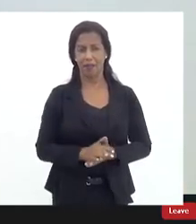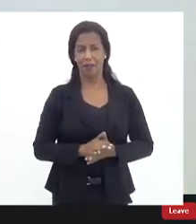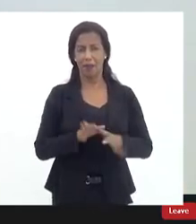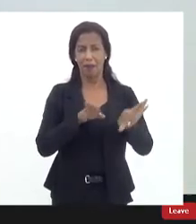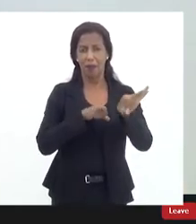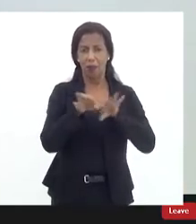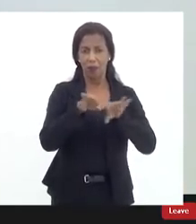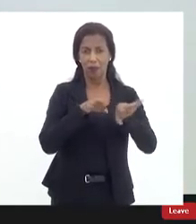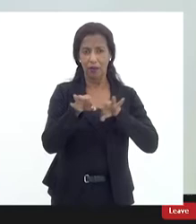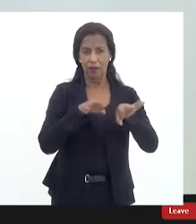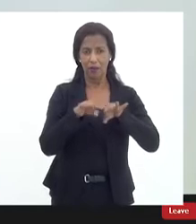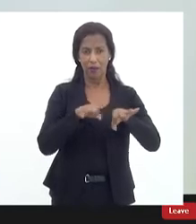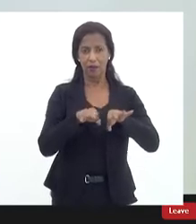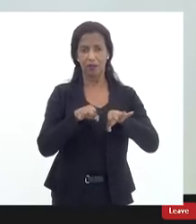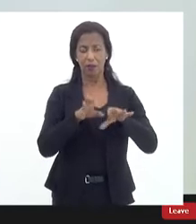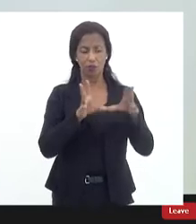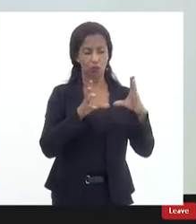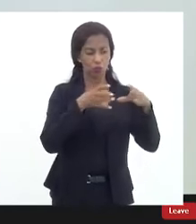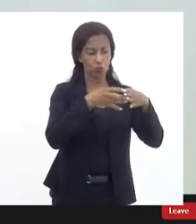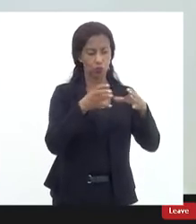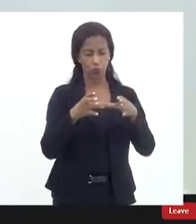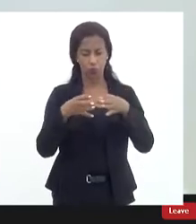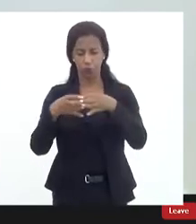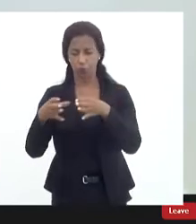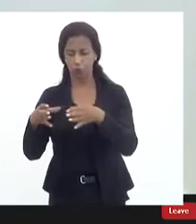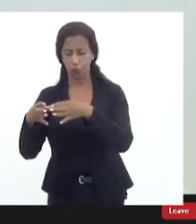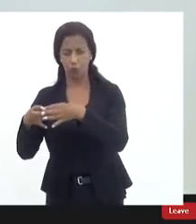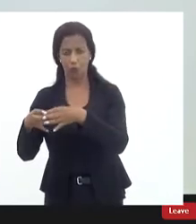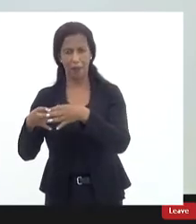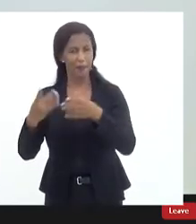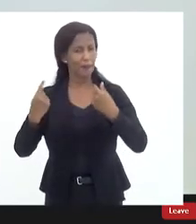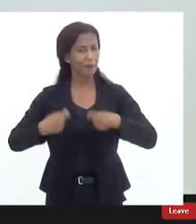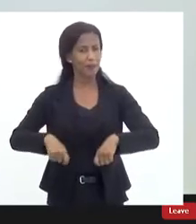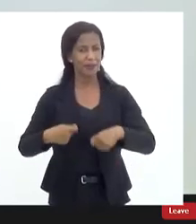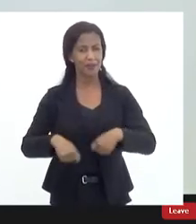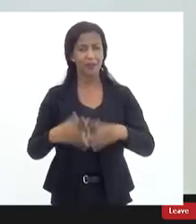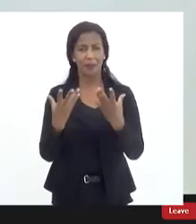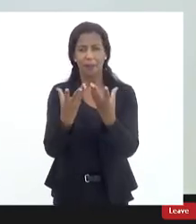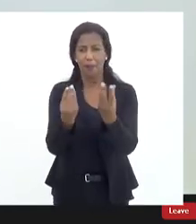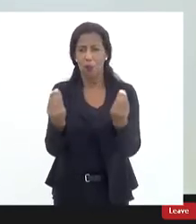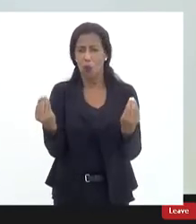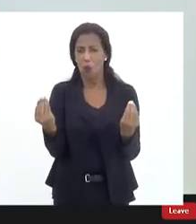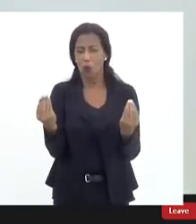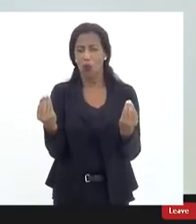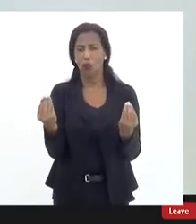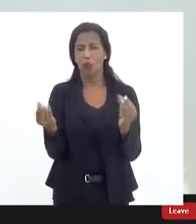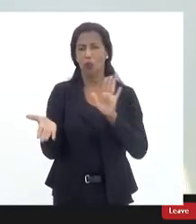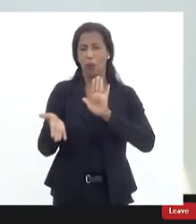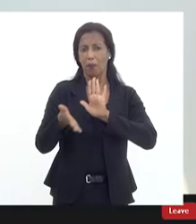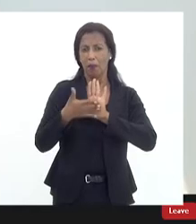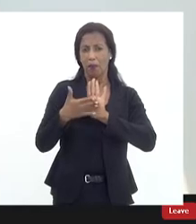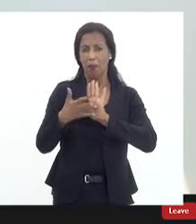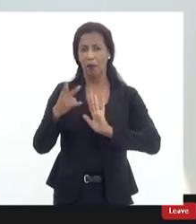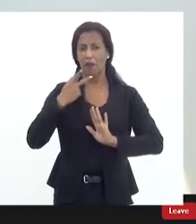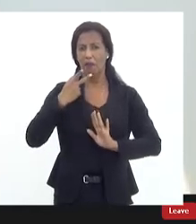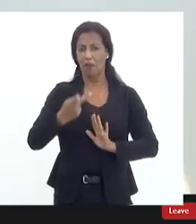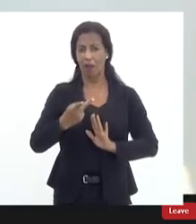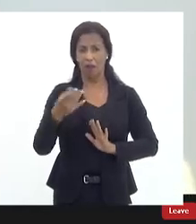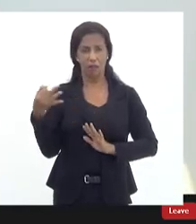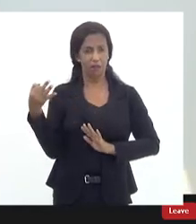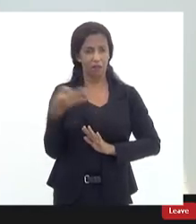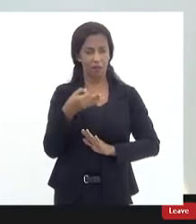organização desses conceitos é indispensável e aí já buscando uma fala propositiva para ingressar nas